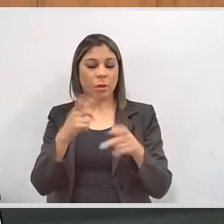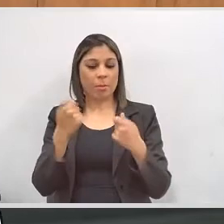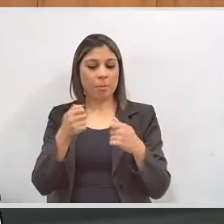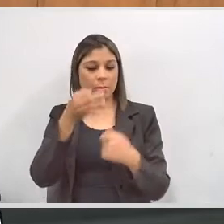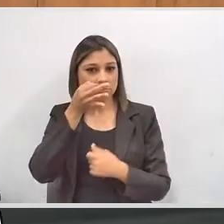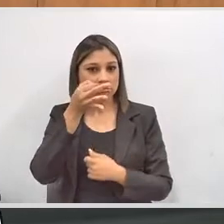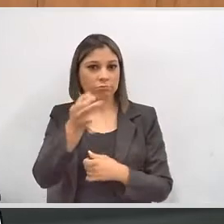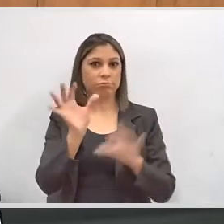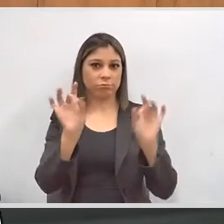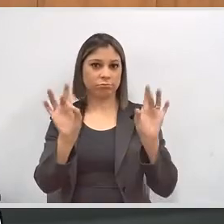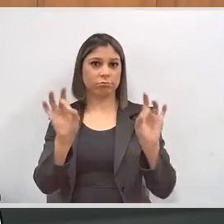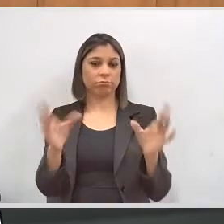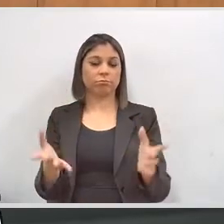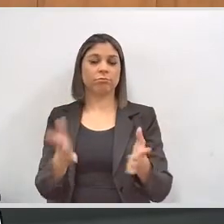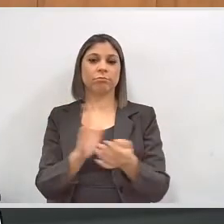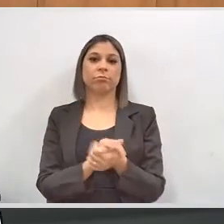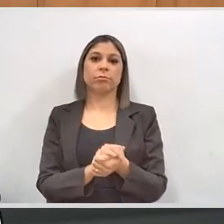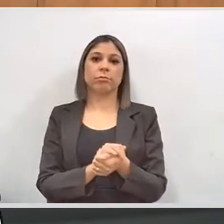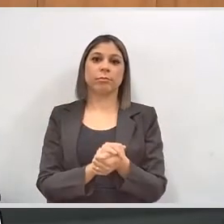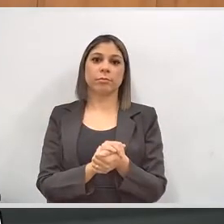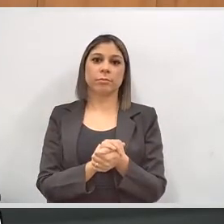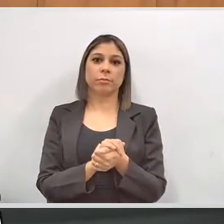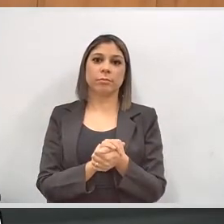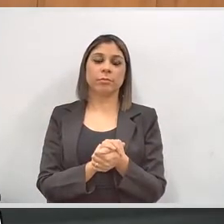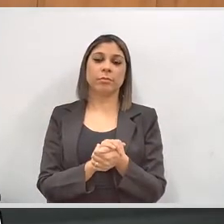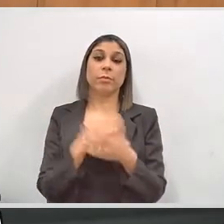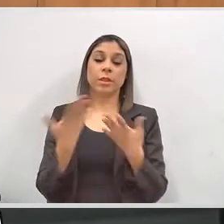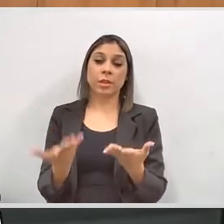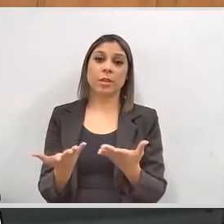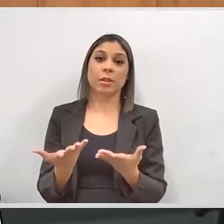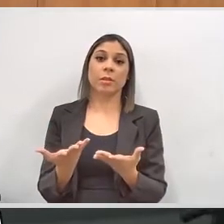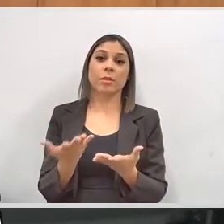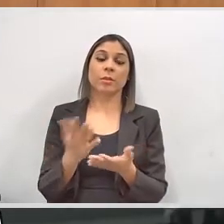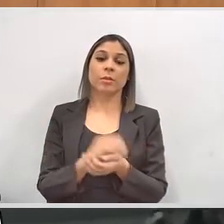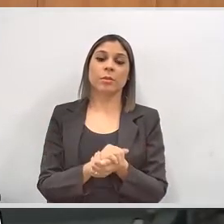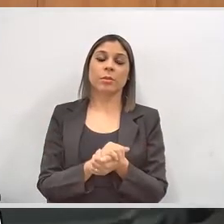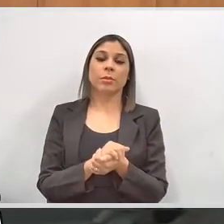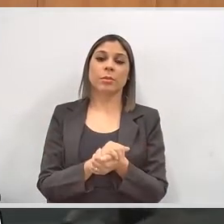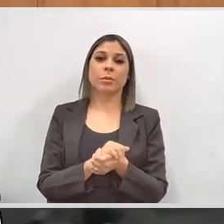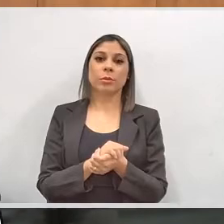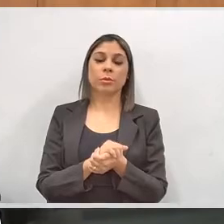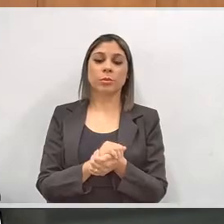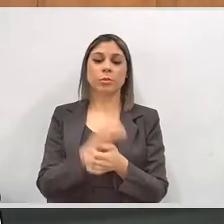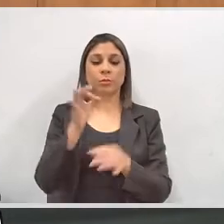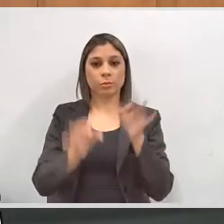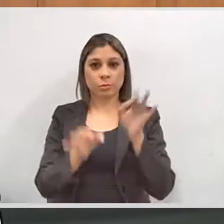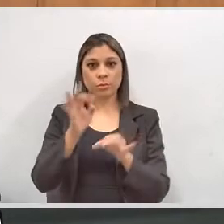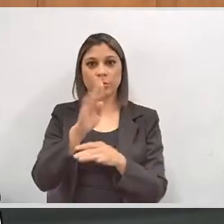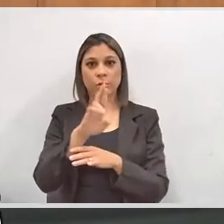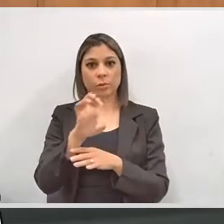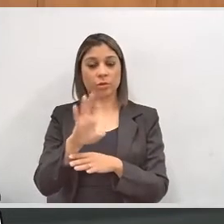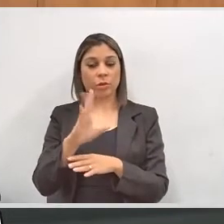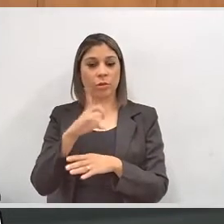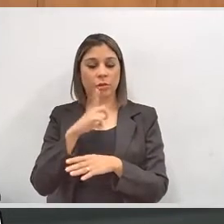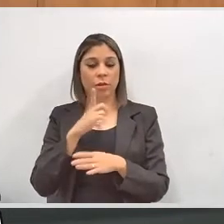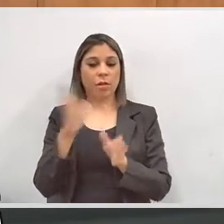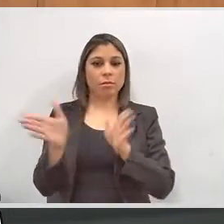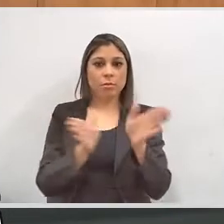carece de uma atenção especial. Como foi dito, a Justiça Eleitoral já tem a sensibilidade de, há muito,